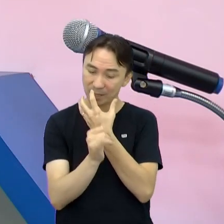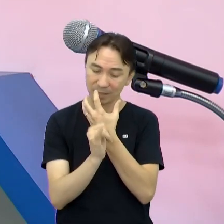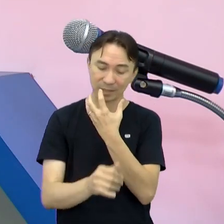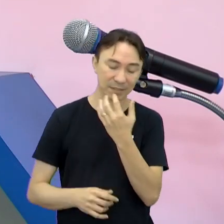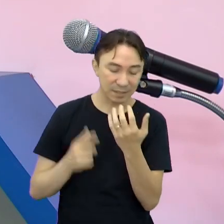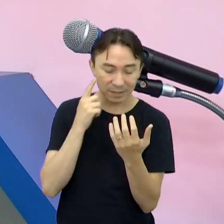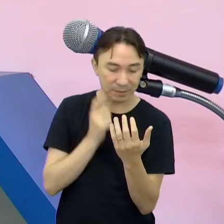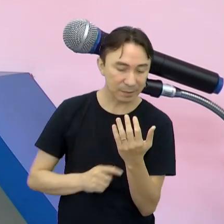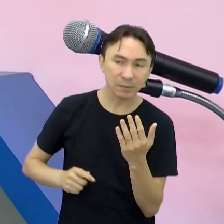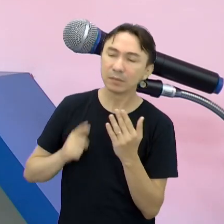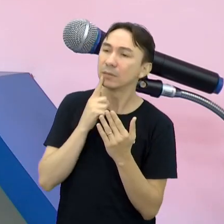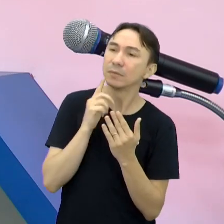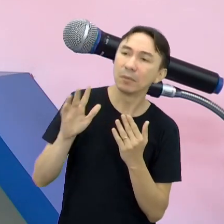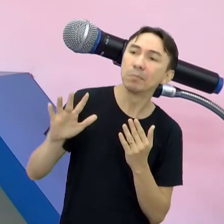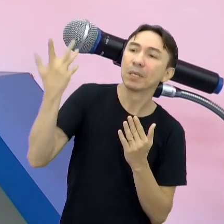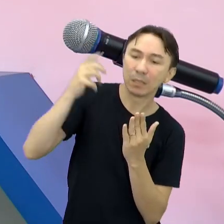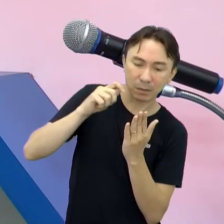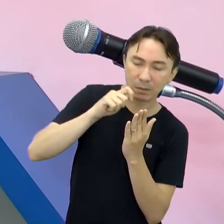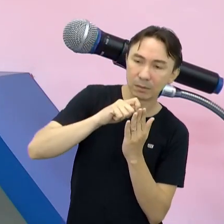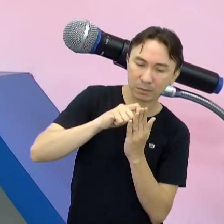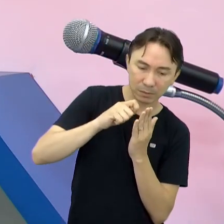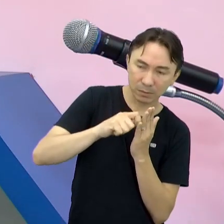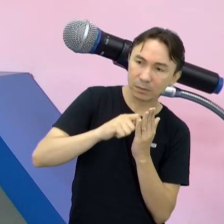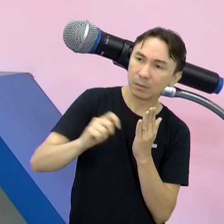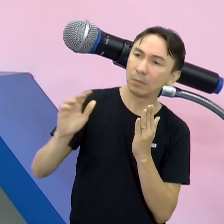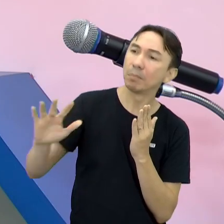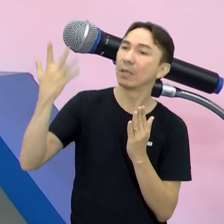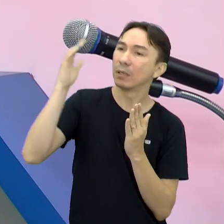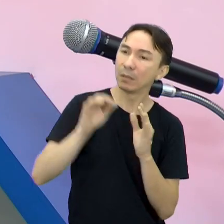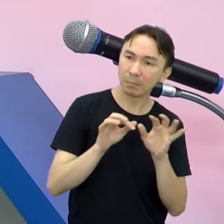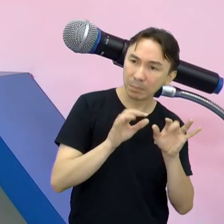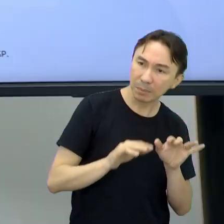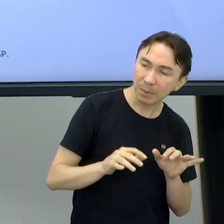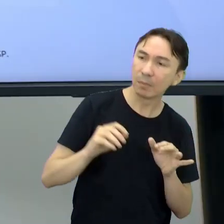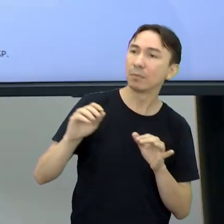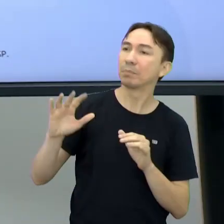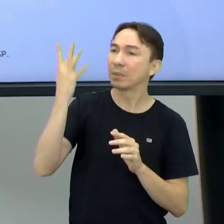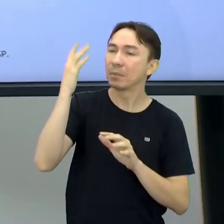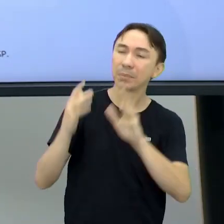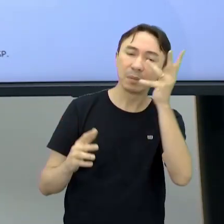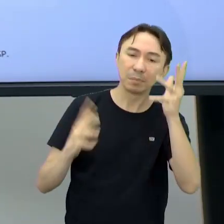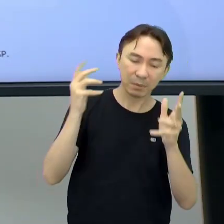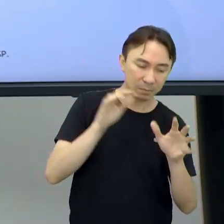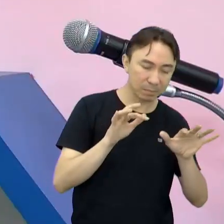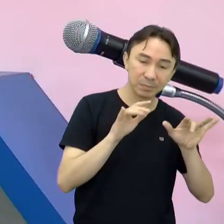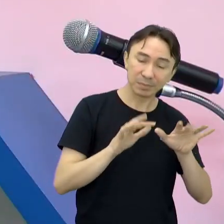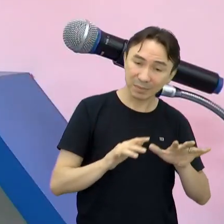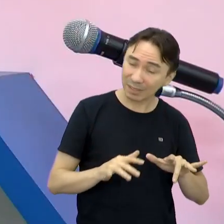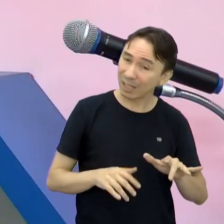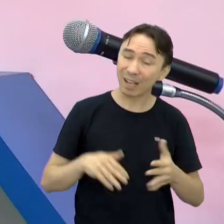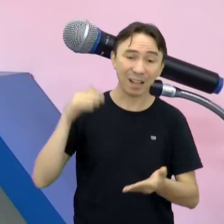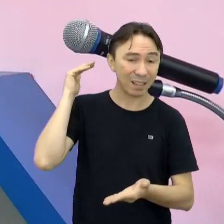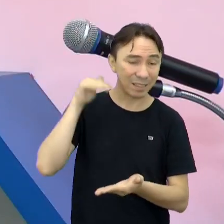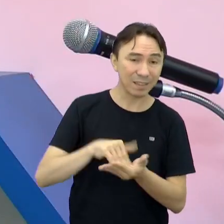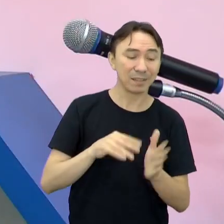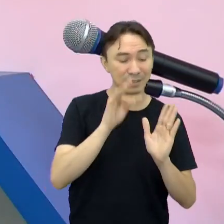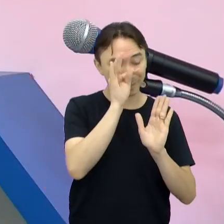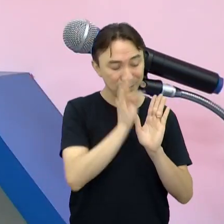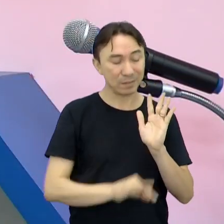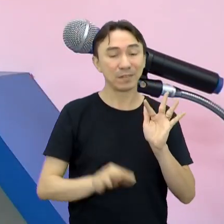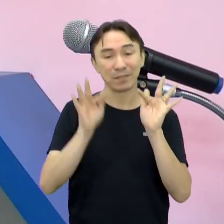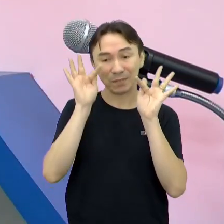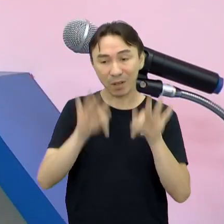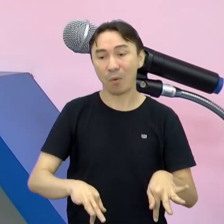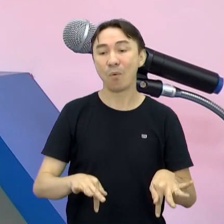todas as situações que acontecem durante o jogo Pra depois ele sintetizar esse aí ele sintetiza Falando até chegar ao final que ele vai dizer o